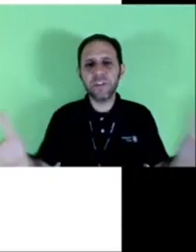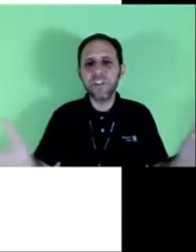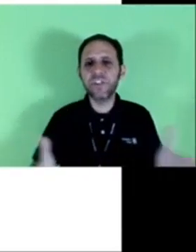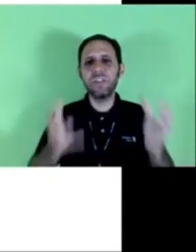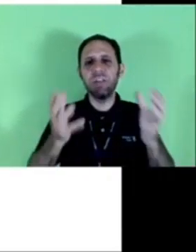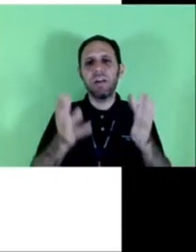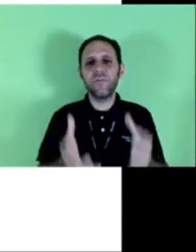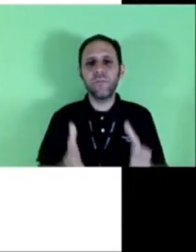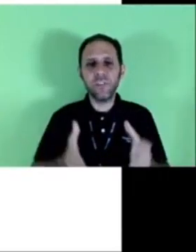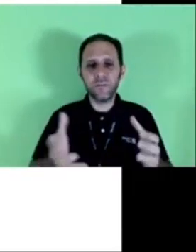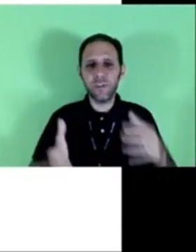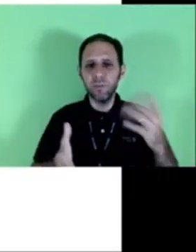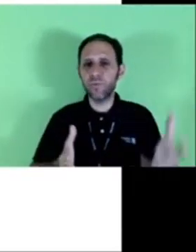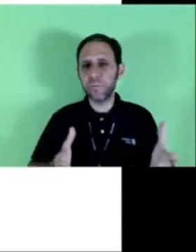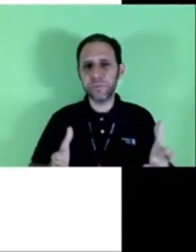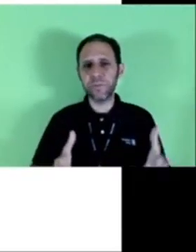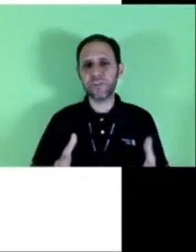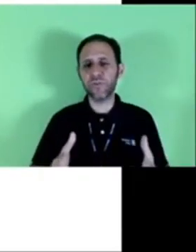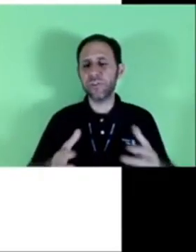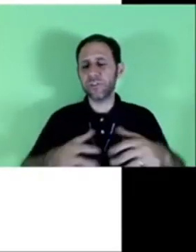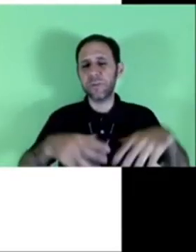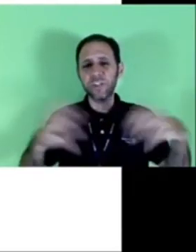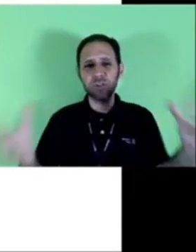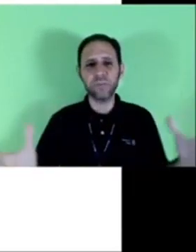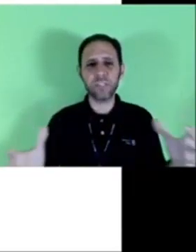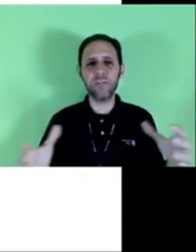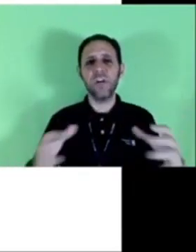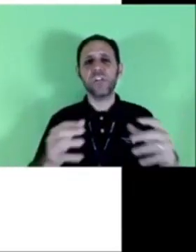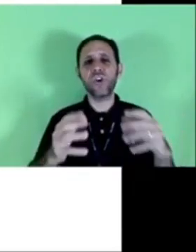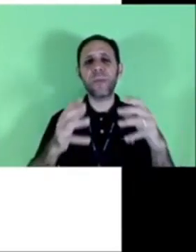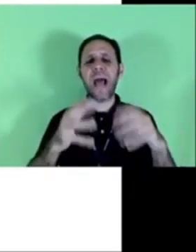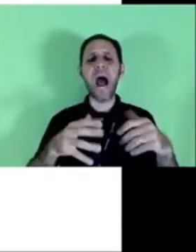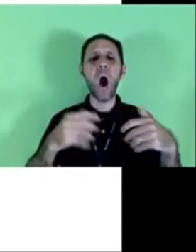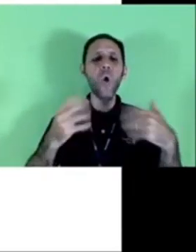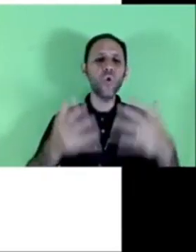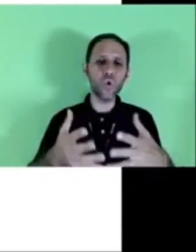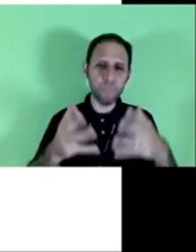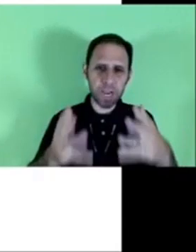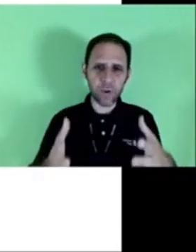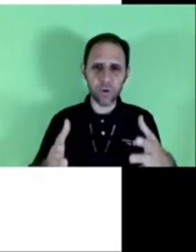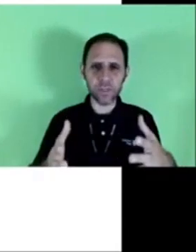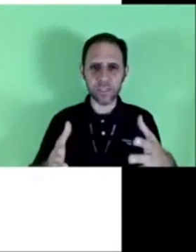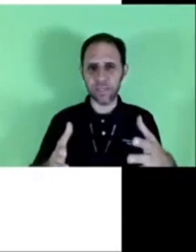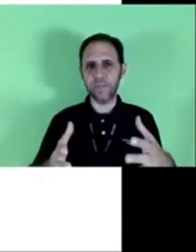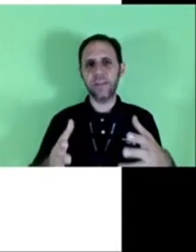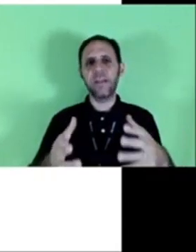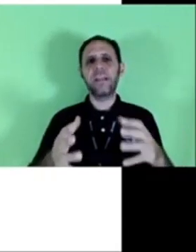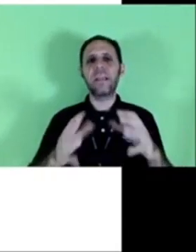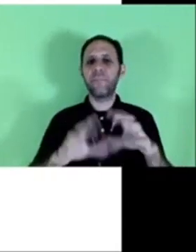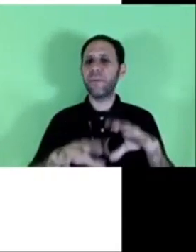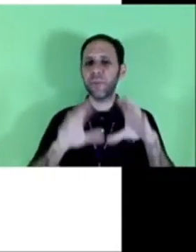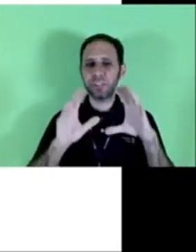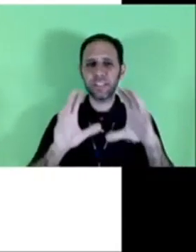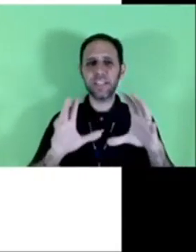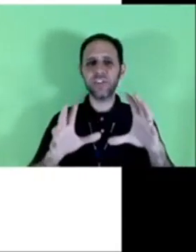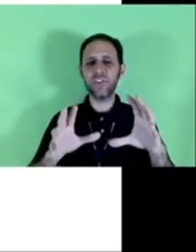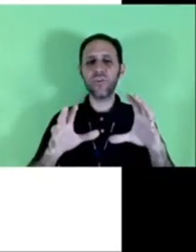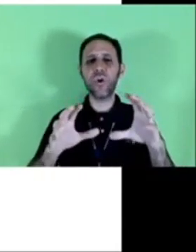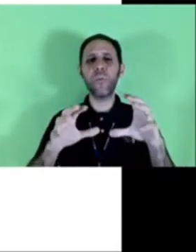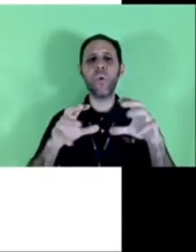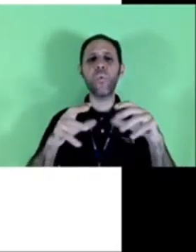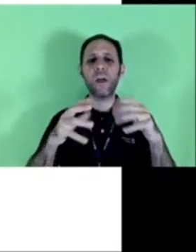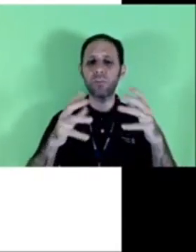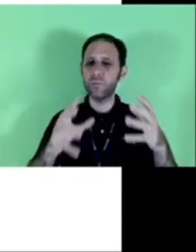advertir um indivíduo um grupo de pessoas ou uma instituição sobre alguma coisa também pode ser